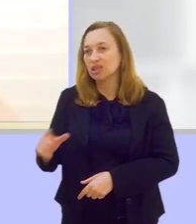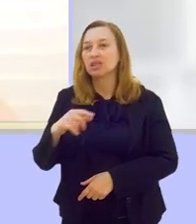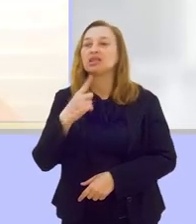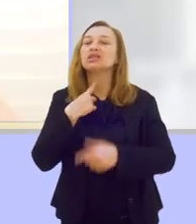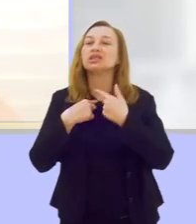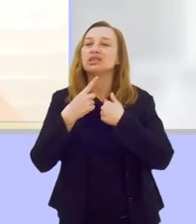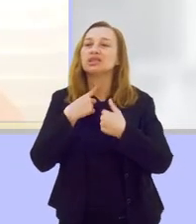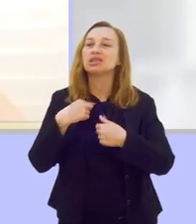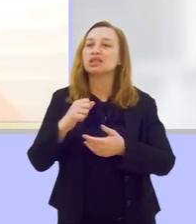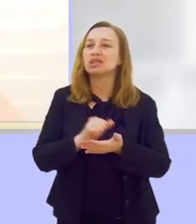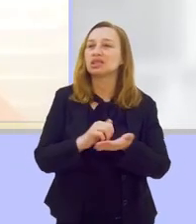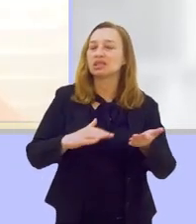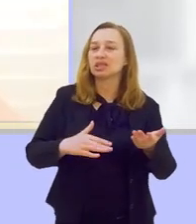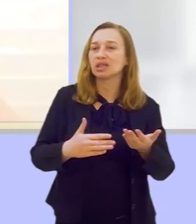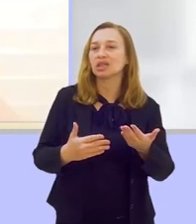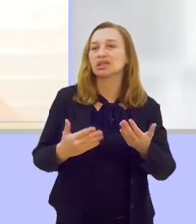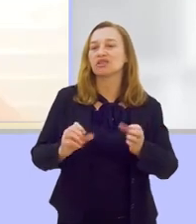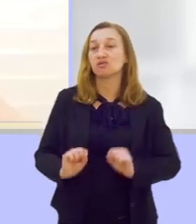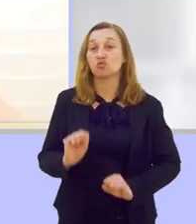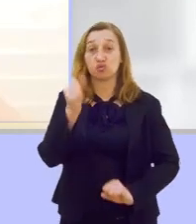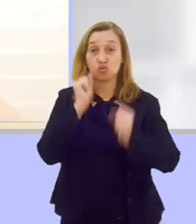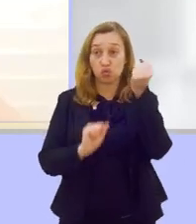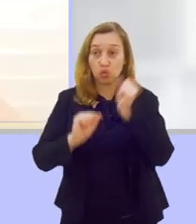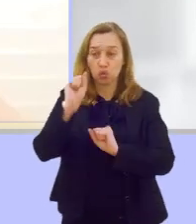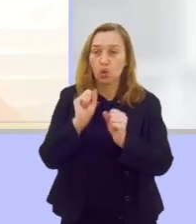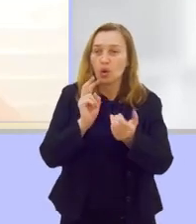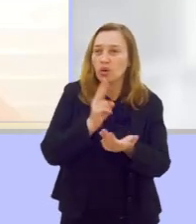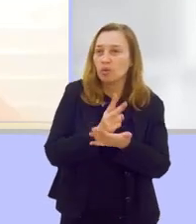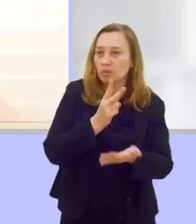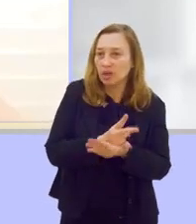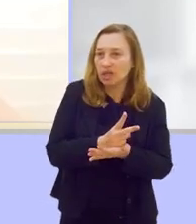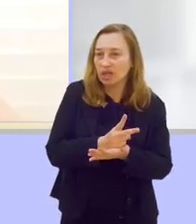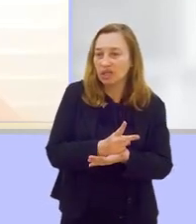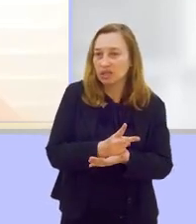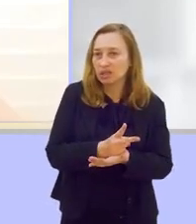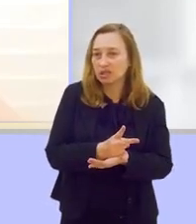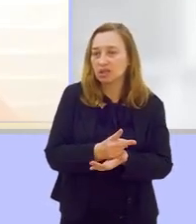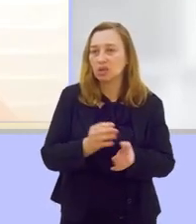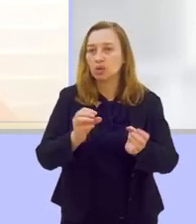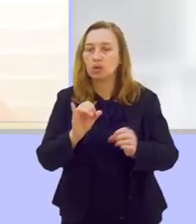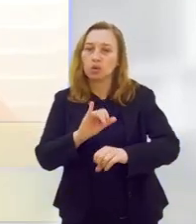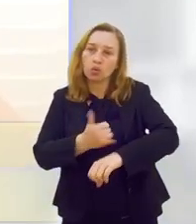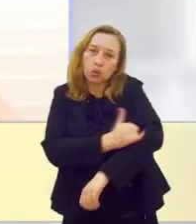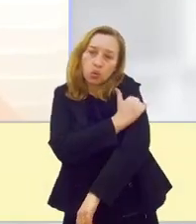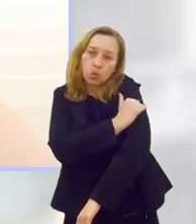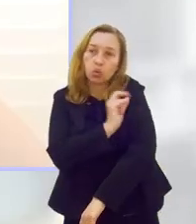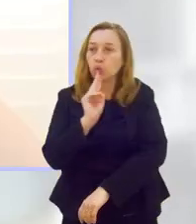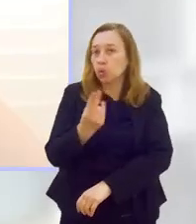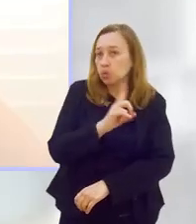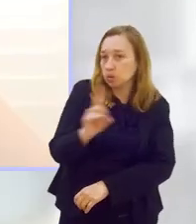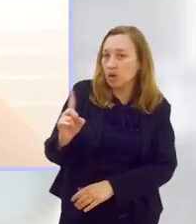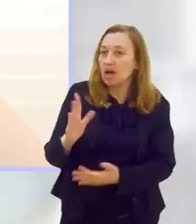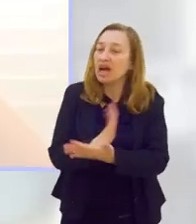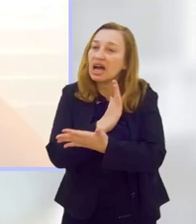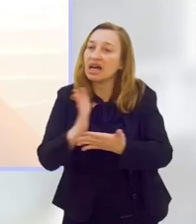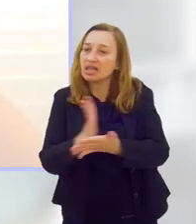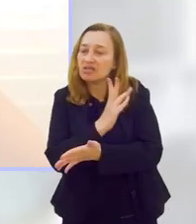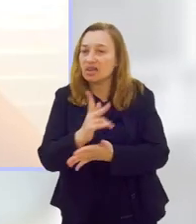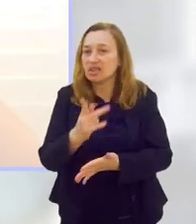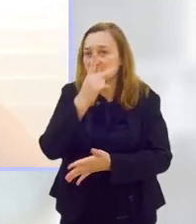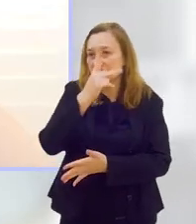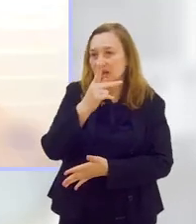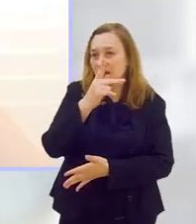física, mesmo se o paciente sendo obeso ou não, porque muitas vezes o paciente não é obeso,